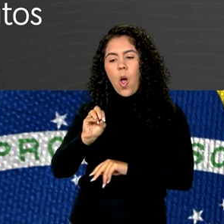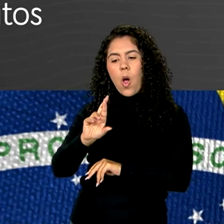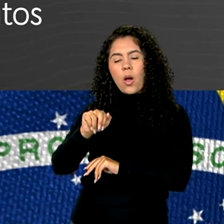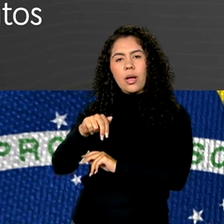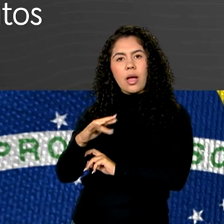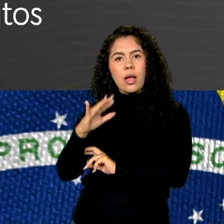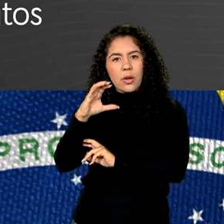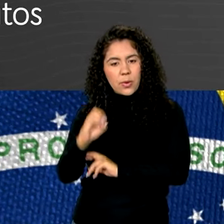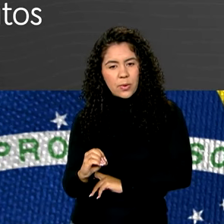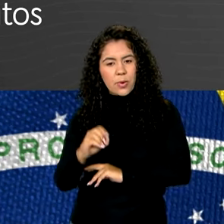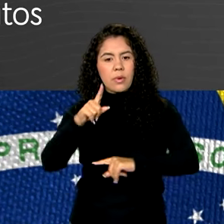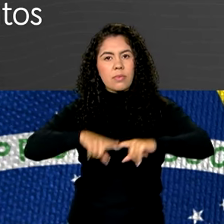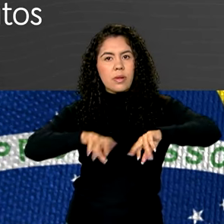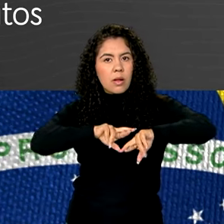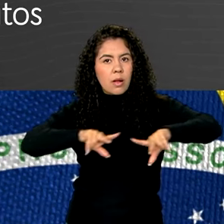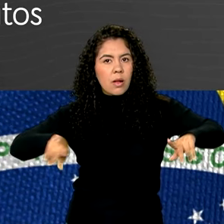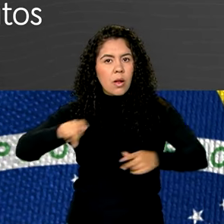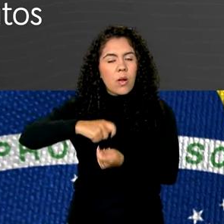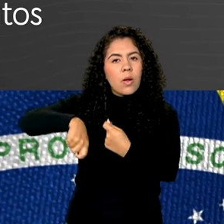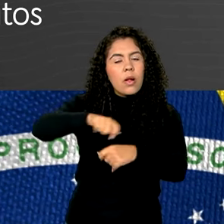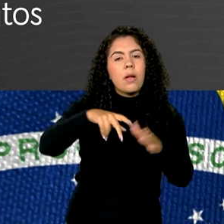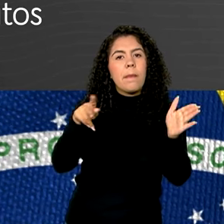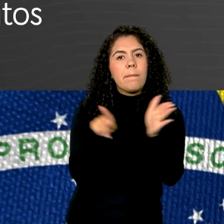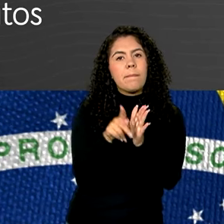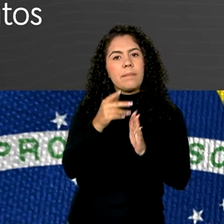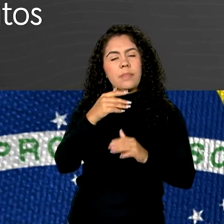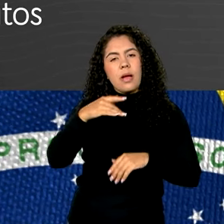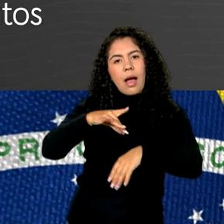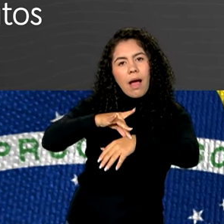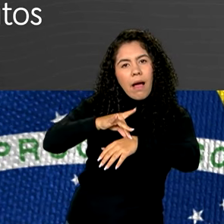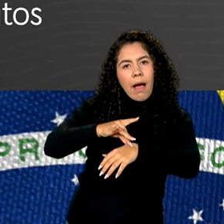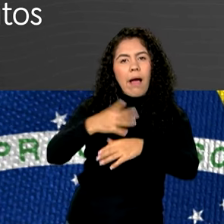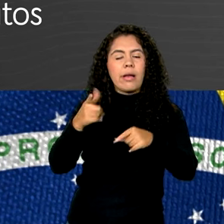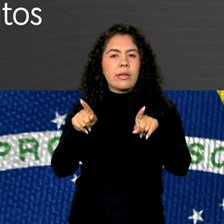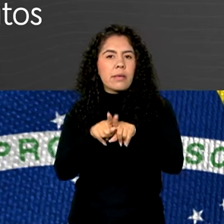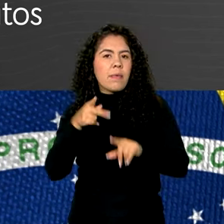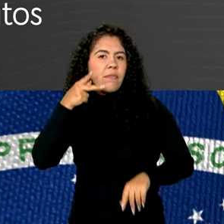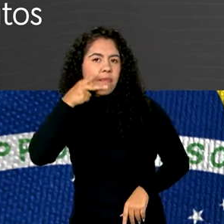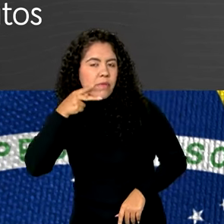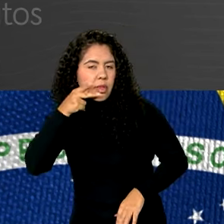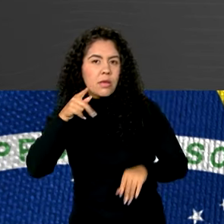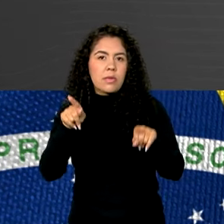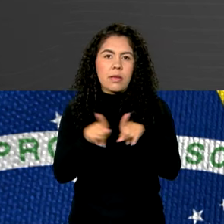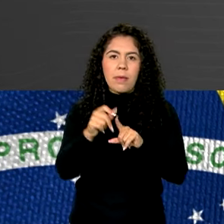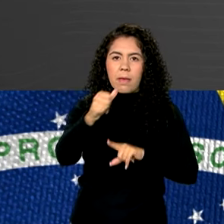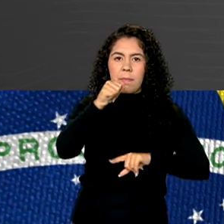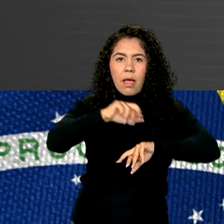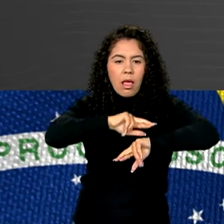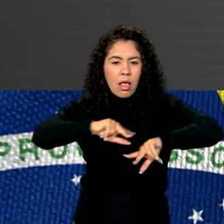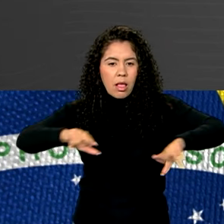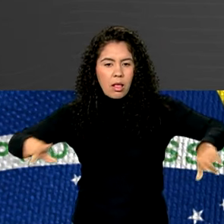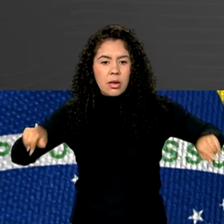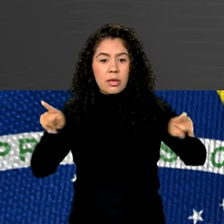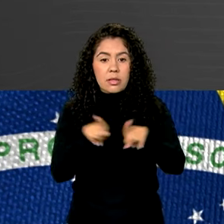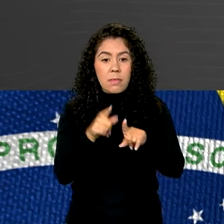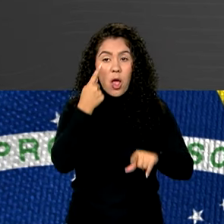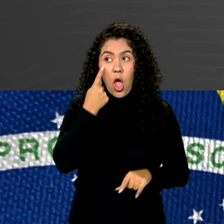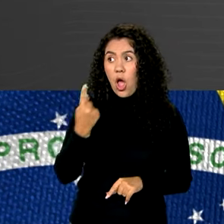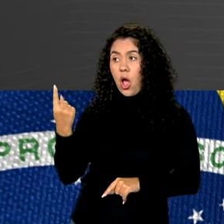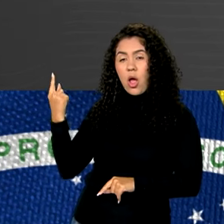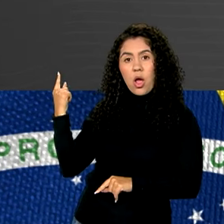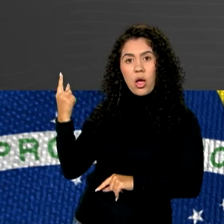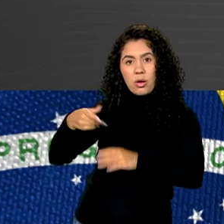comércio de produtos de origem animal e de vinhos e bebidas. Corredor bio-oceânico,